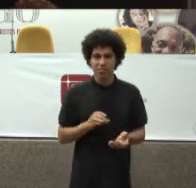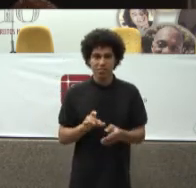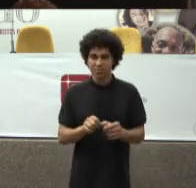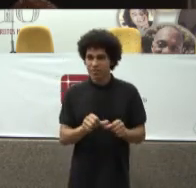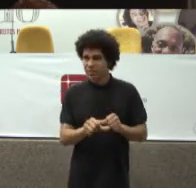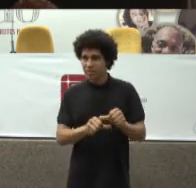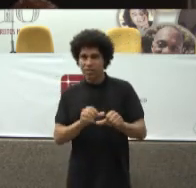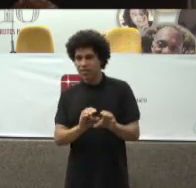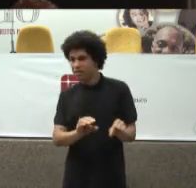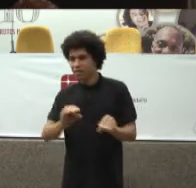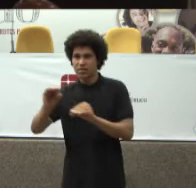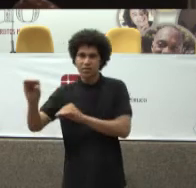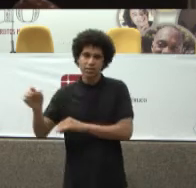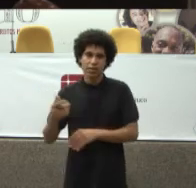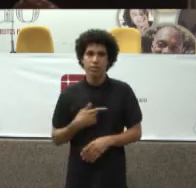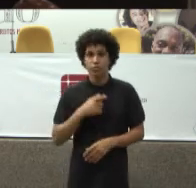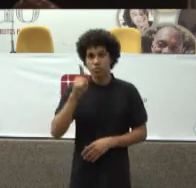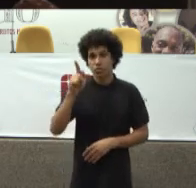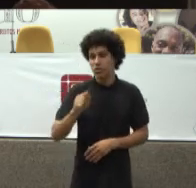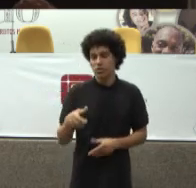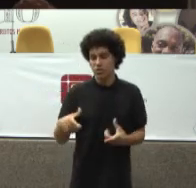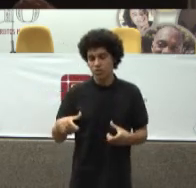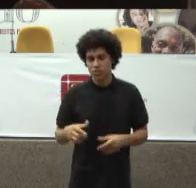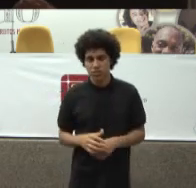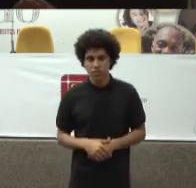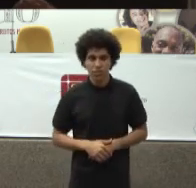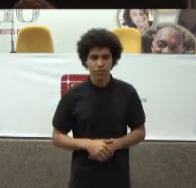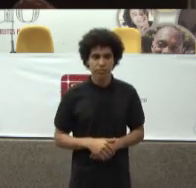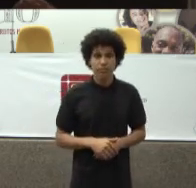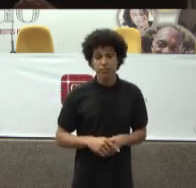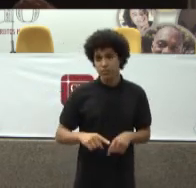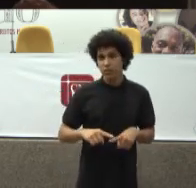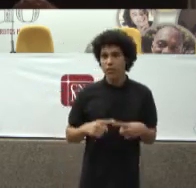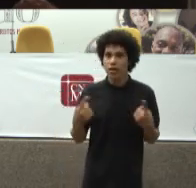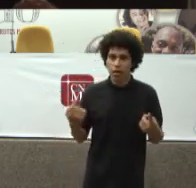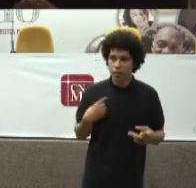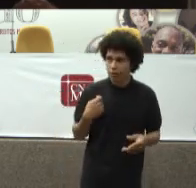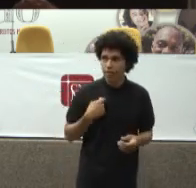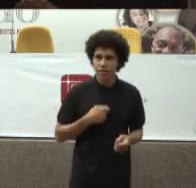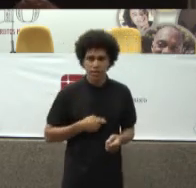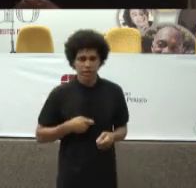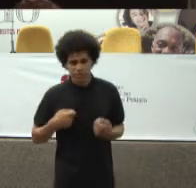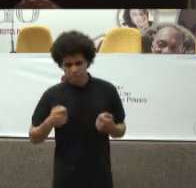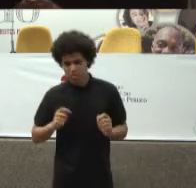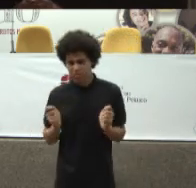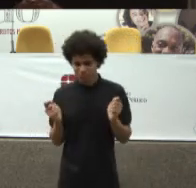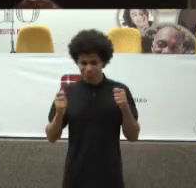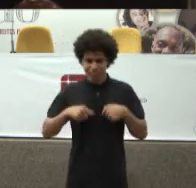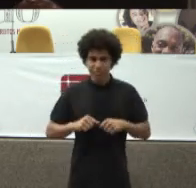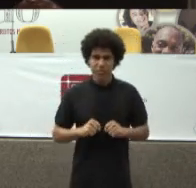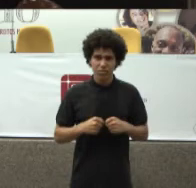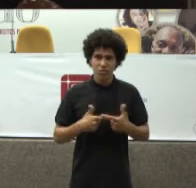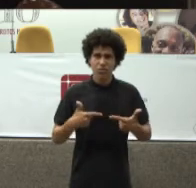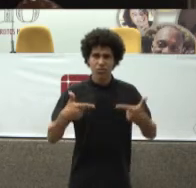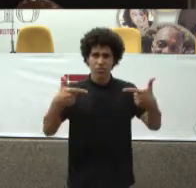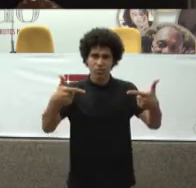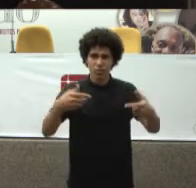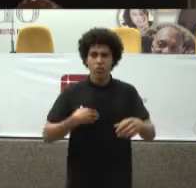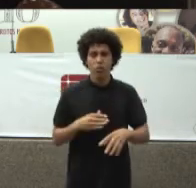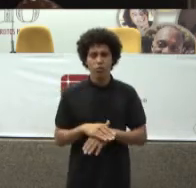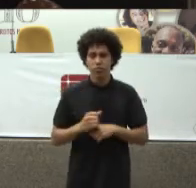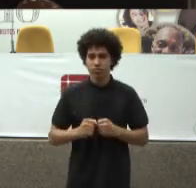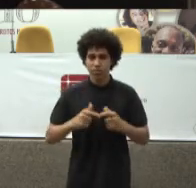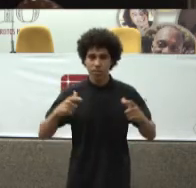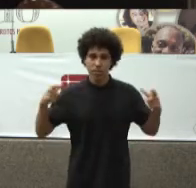Mas O gestor local Então foi assim Foi preciso um esforço Nosso muito grande Junto ao